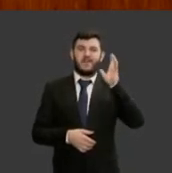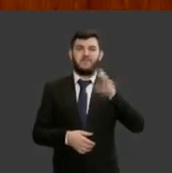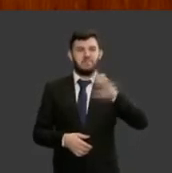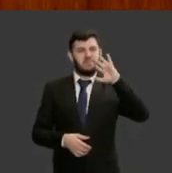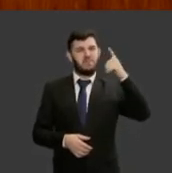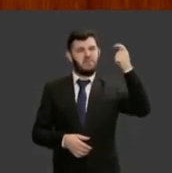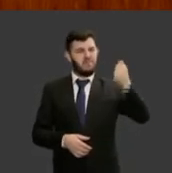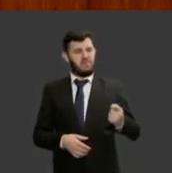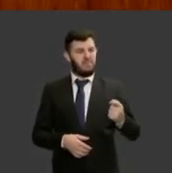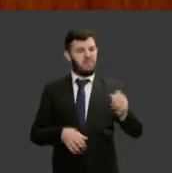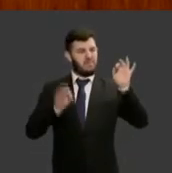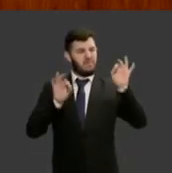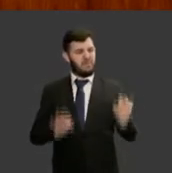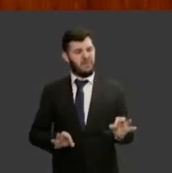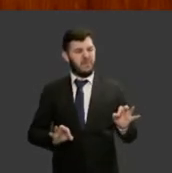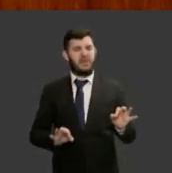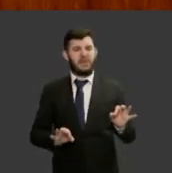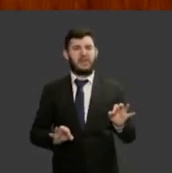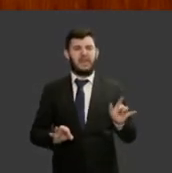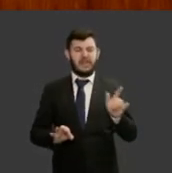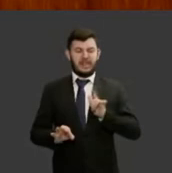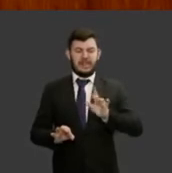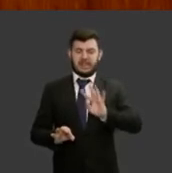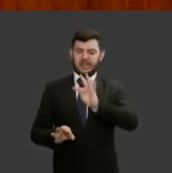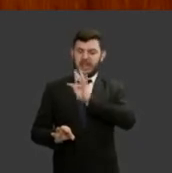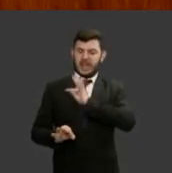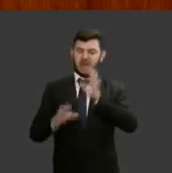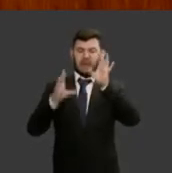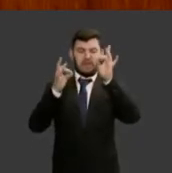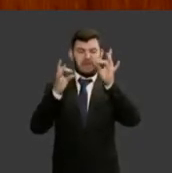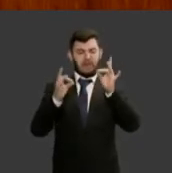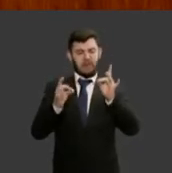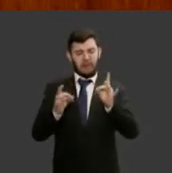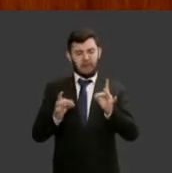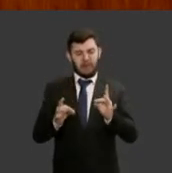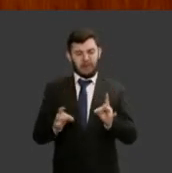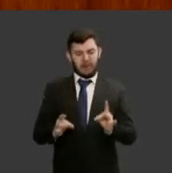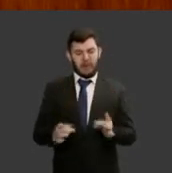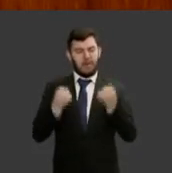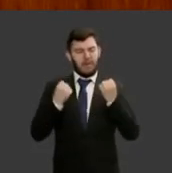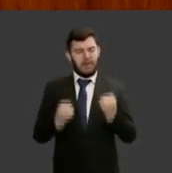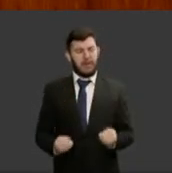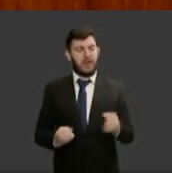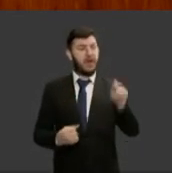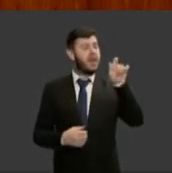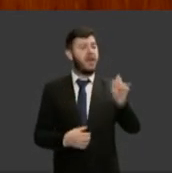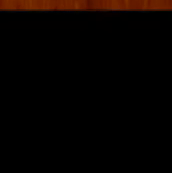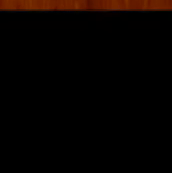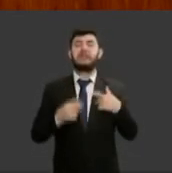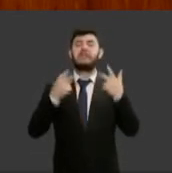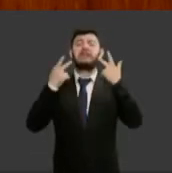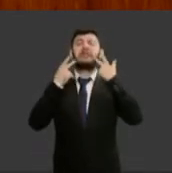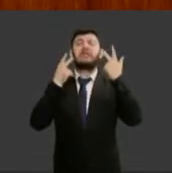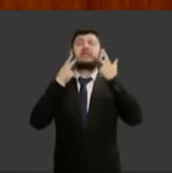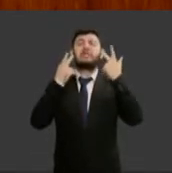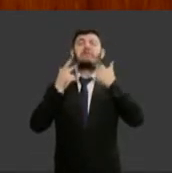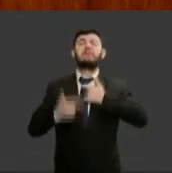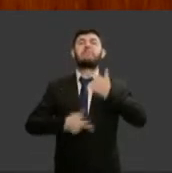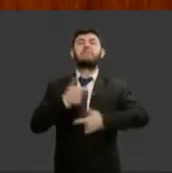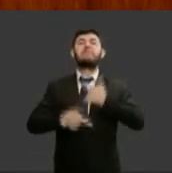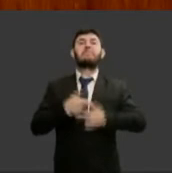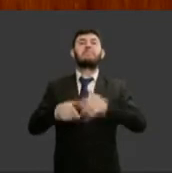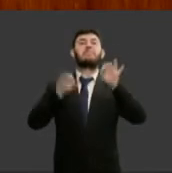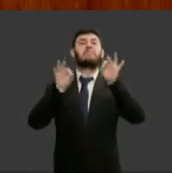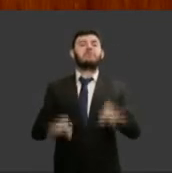rigorosamente técnicas sem jamais perder a serenidade e a temperança a